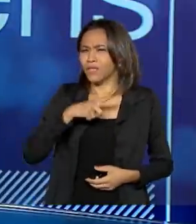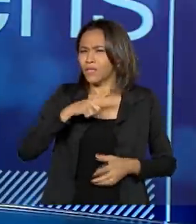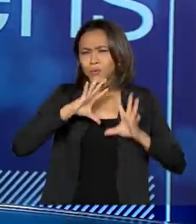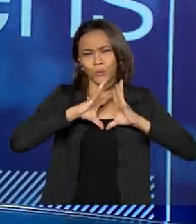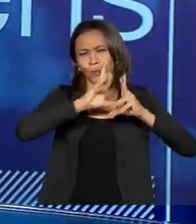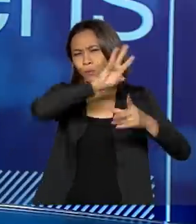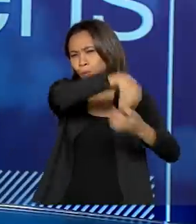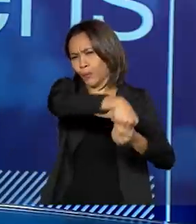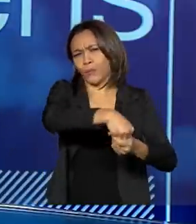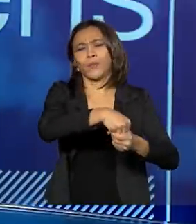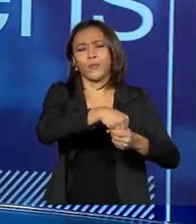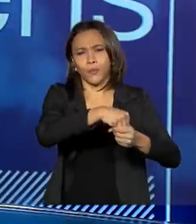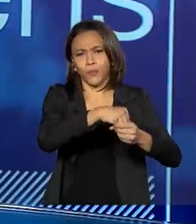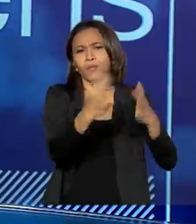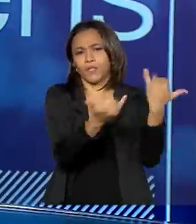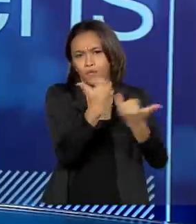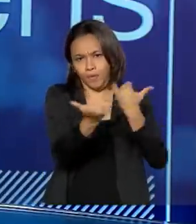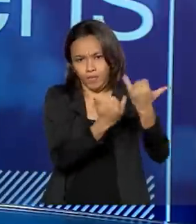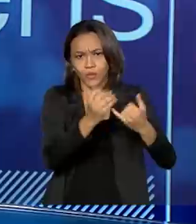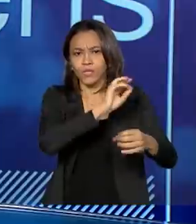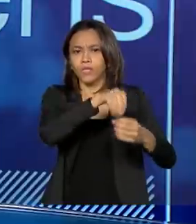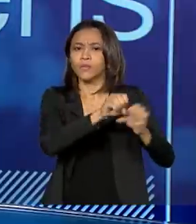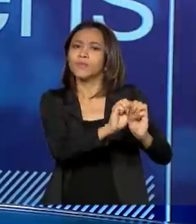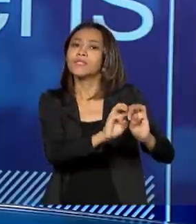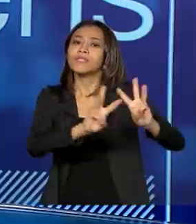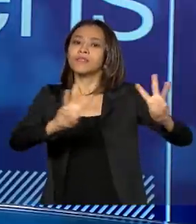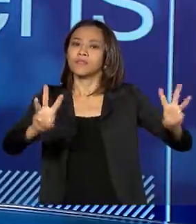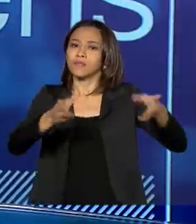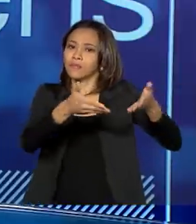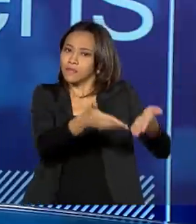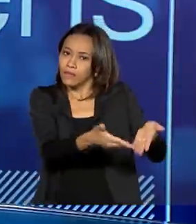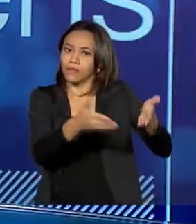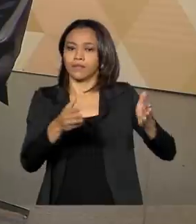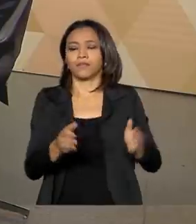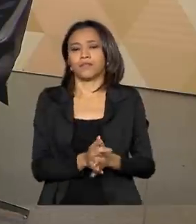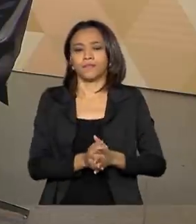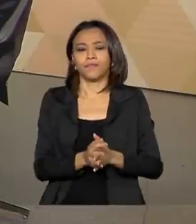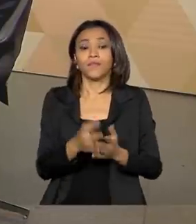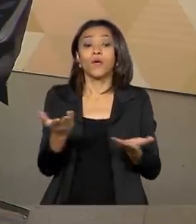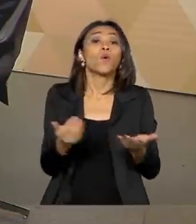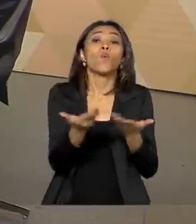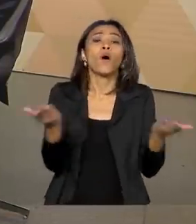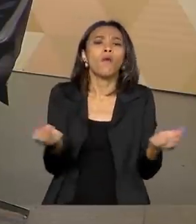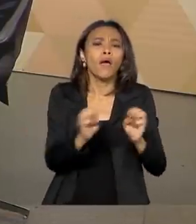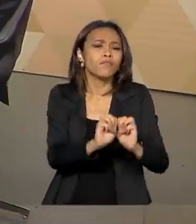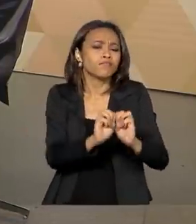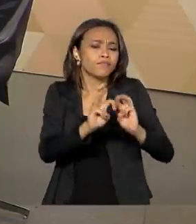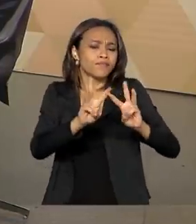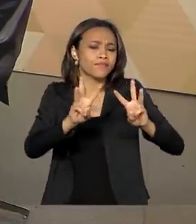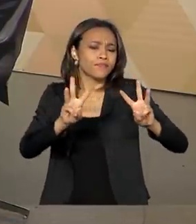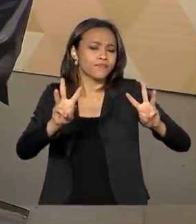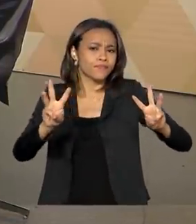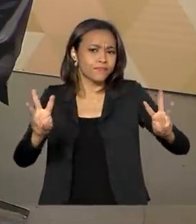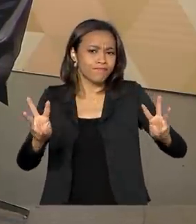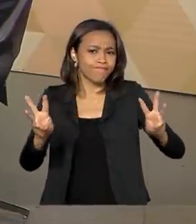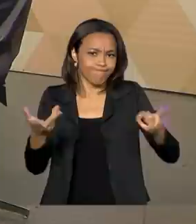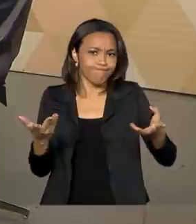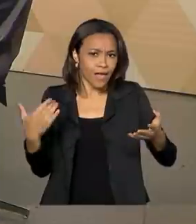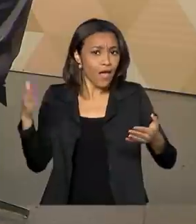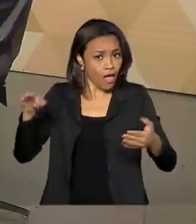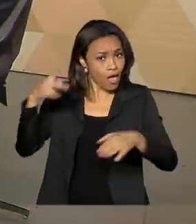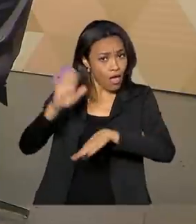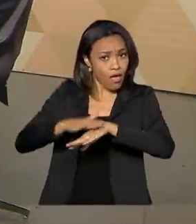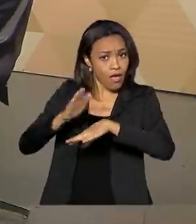informações do nosso site, que remete ao site dos leiloeiros. O endereço eletrônico é qual? É o site do próprio